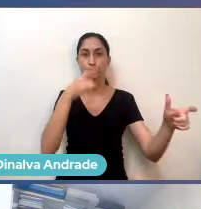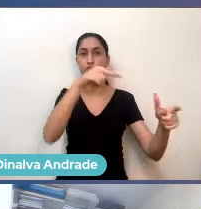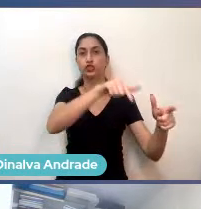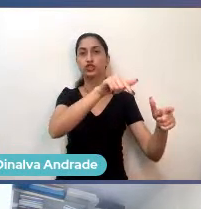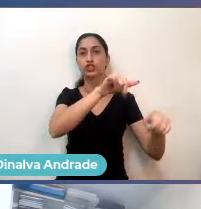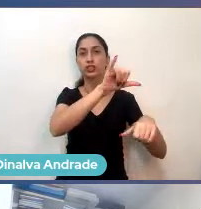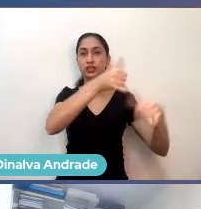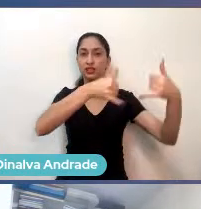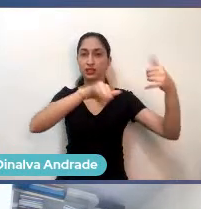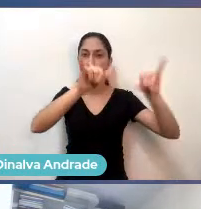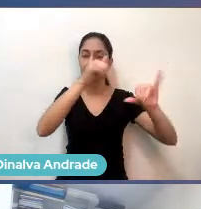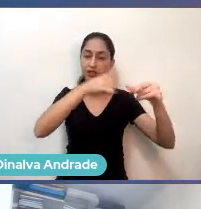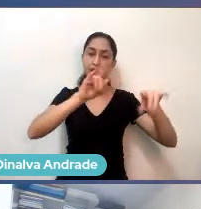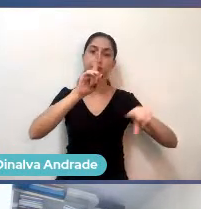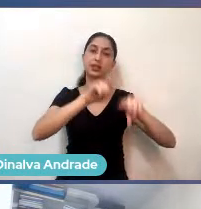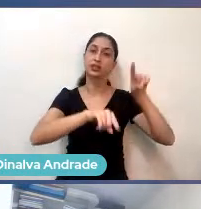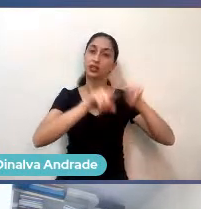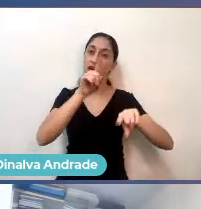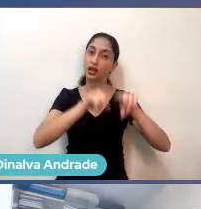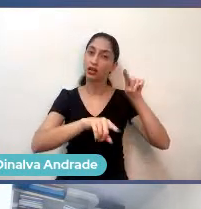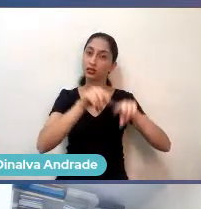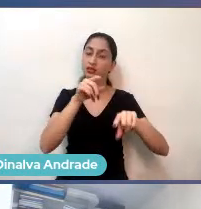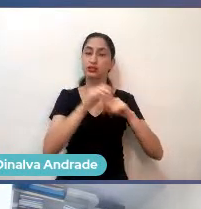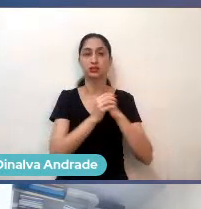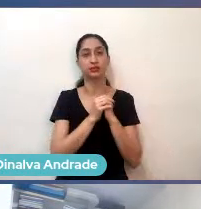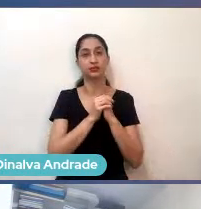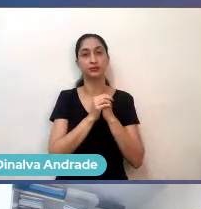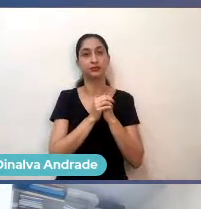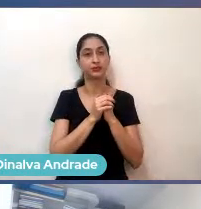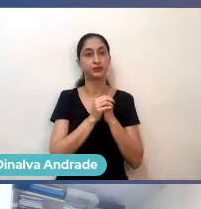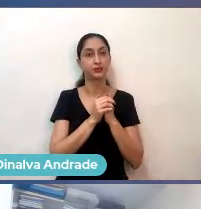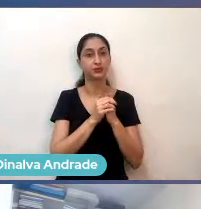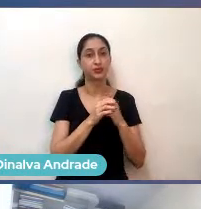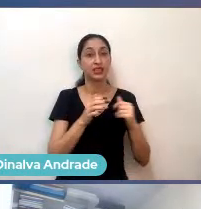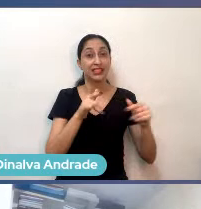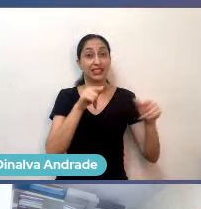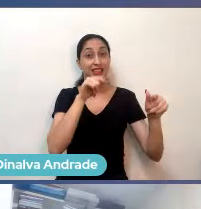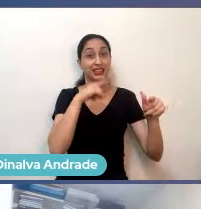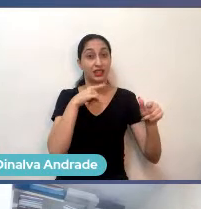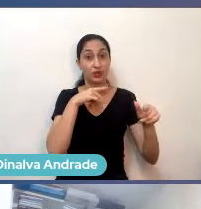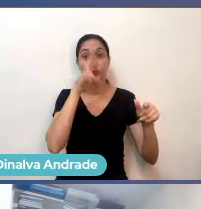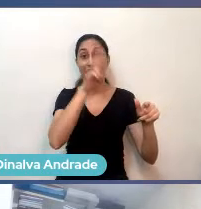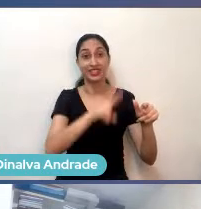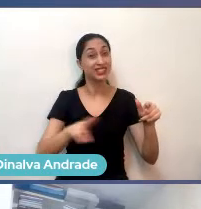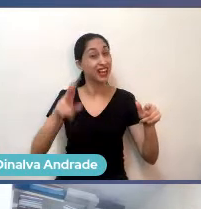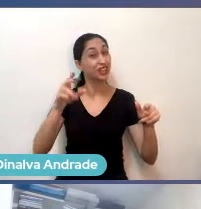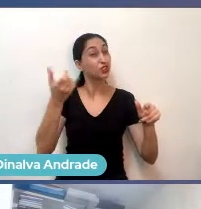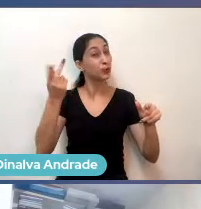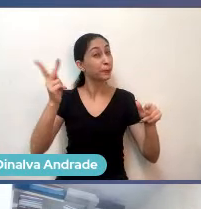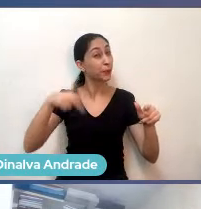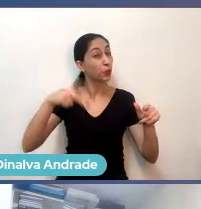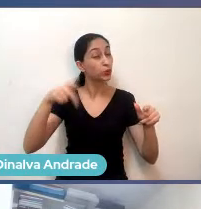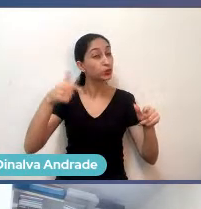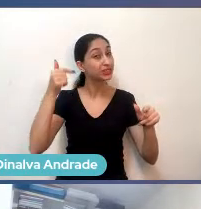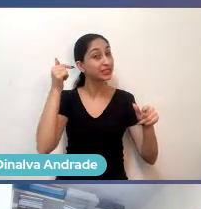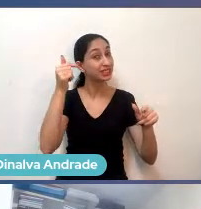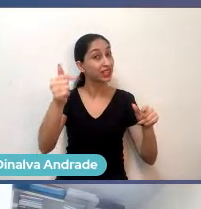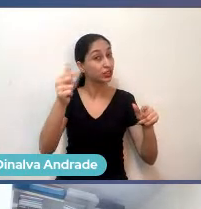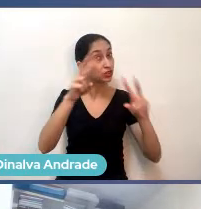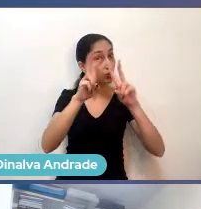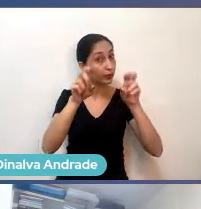materiais. Temos aqui universidades com pontuação 7, para você ter ideia, e com diversas